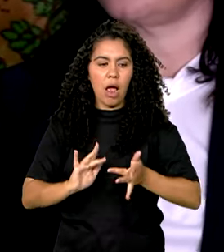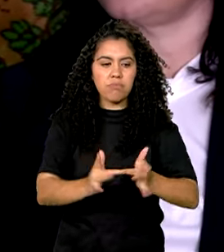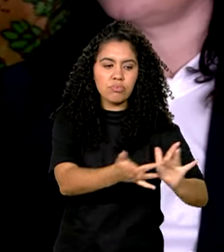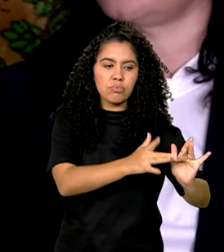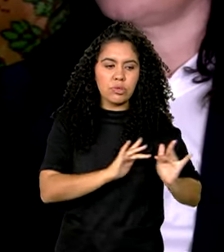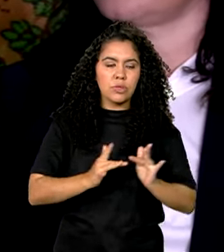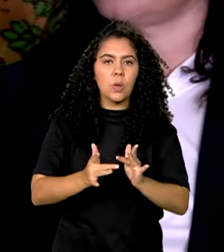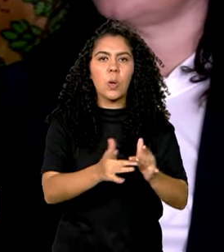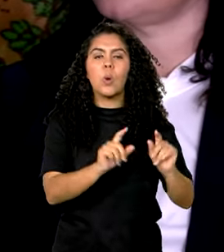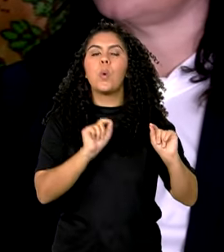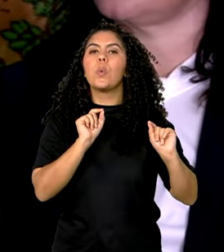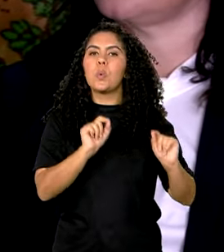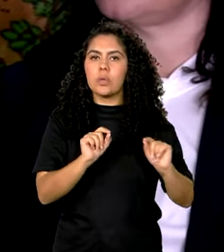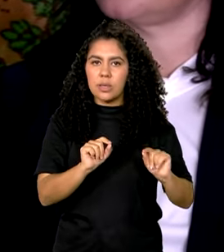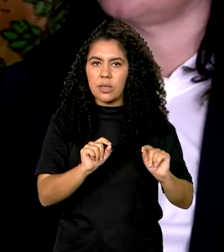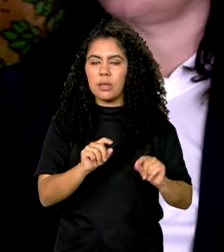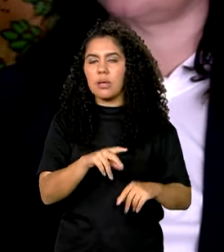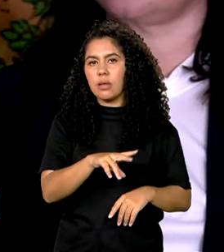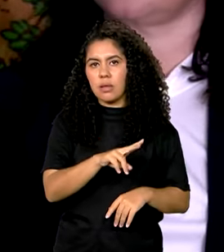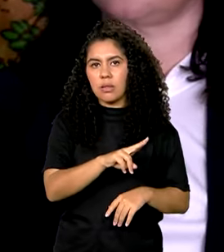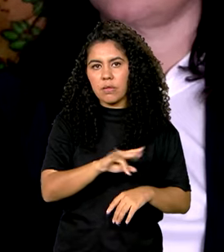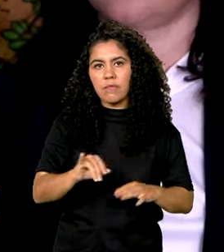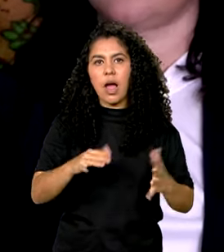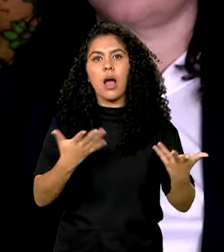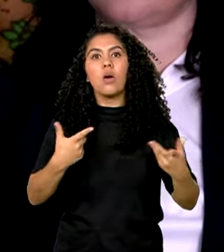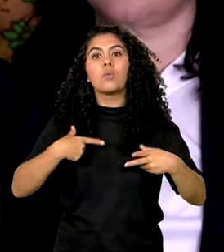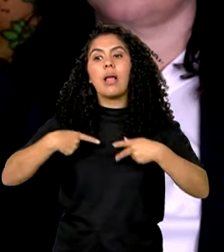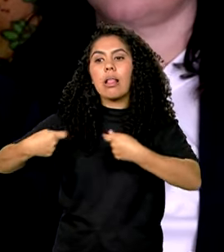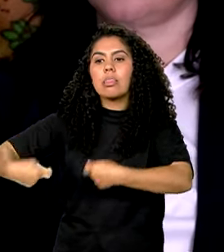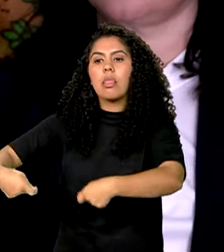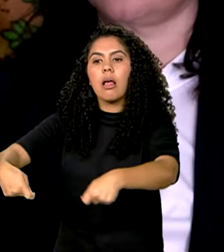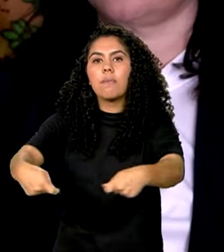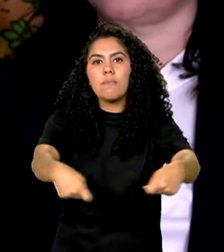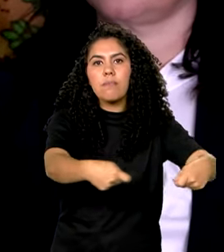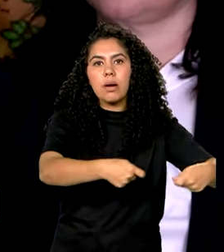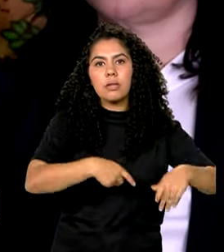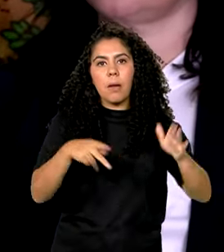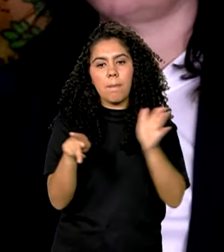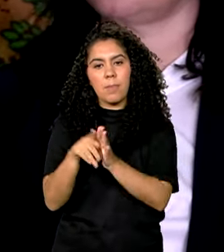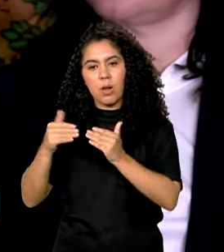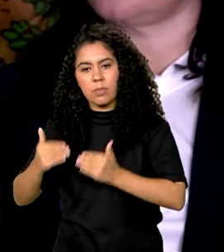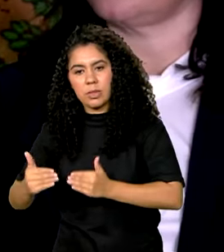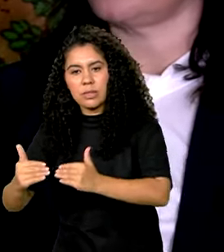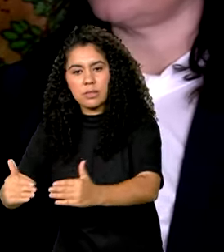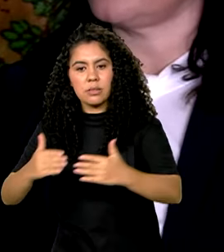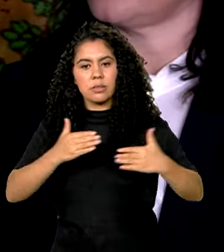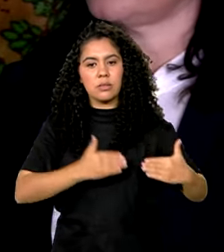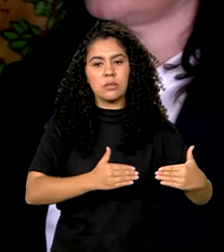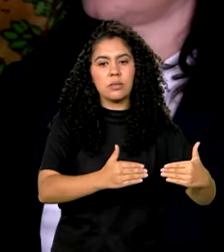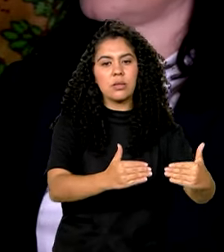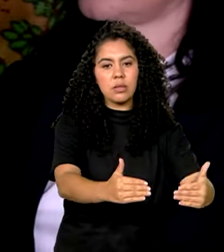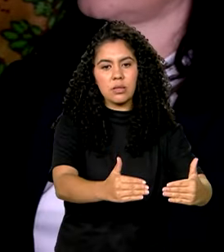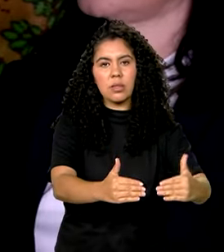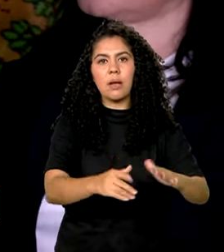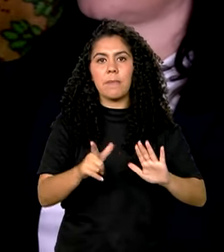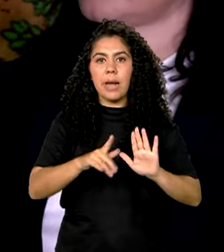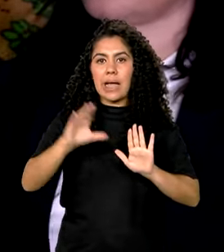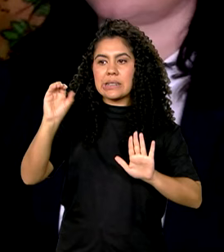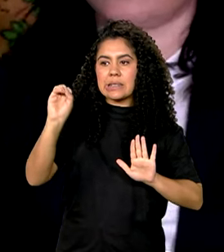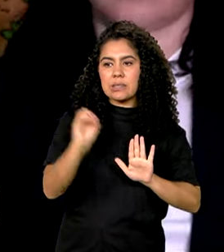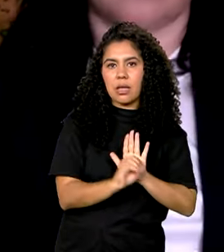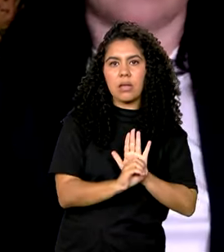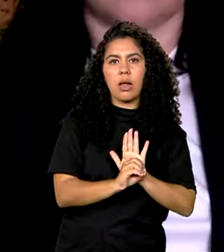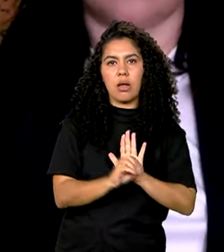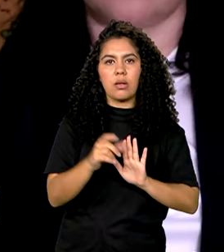será provavelmente demanda dos ministérios de despesas obrigatórias para zerar essa conta e